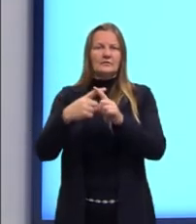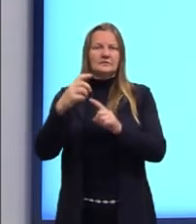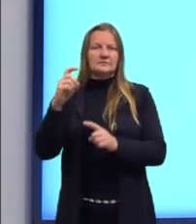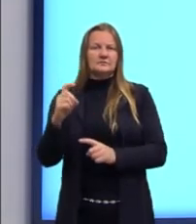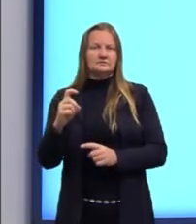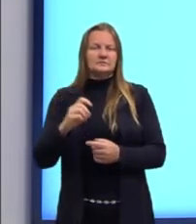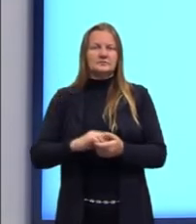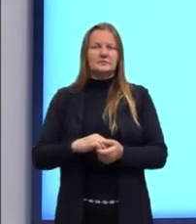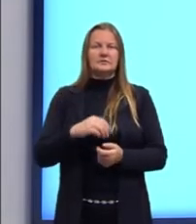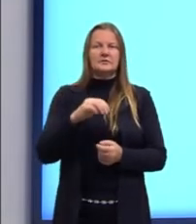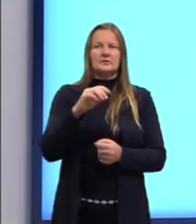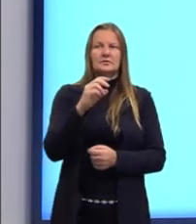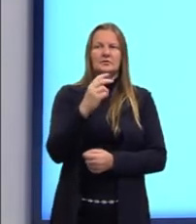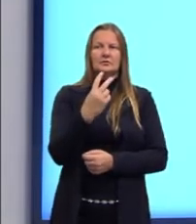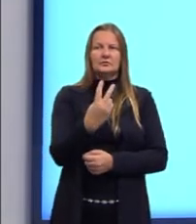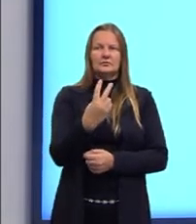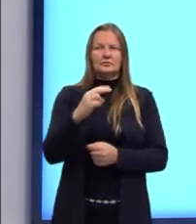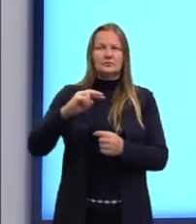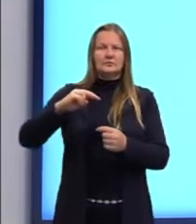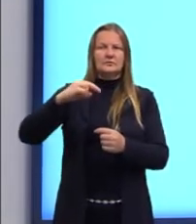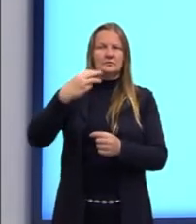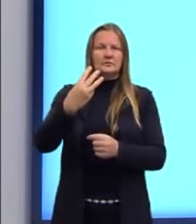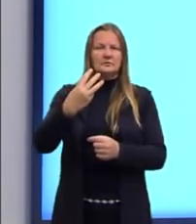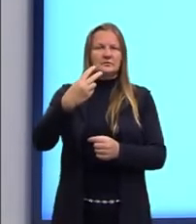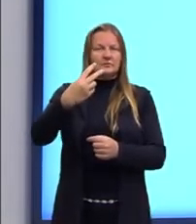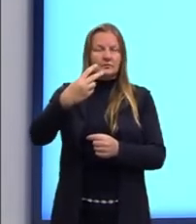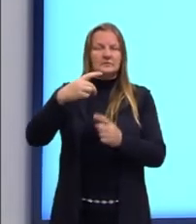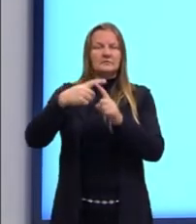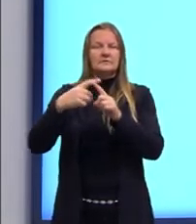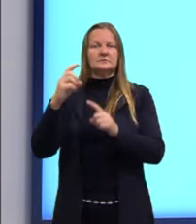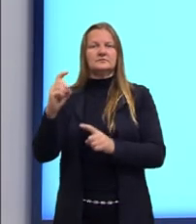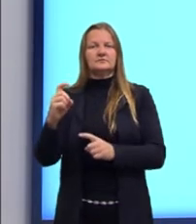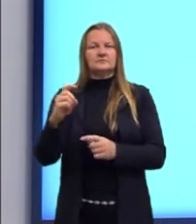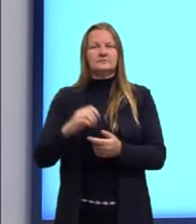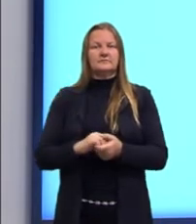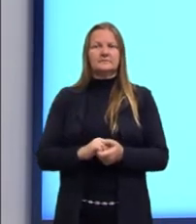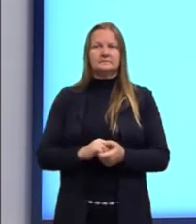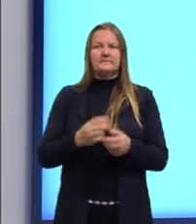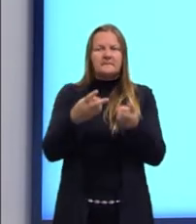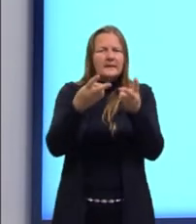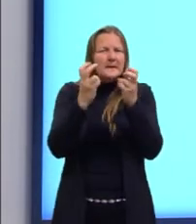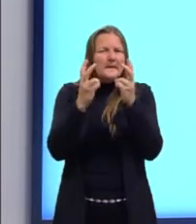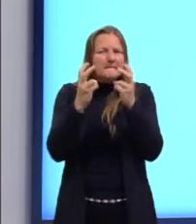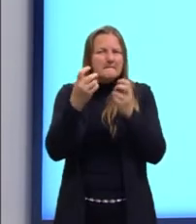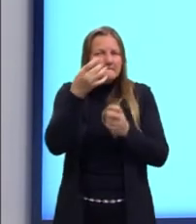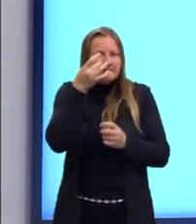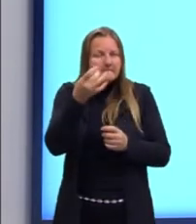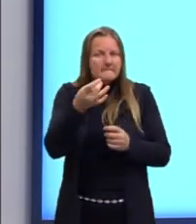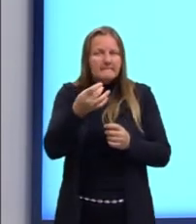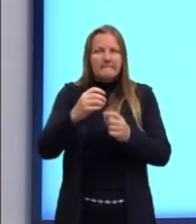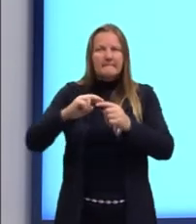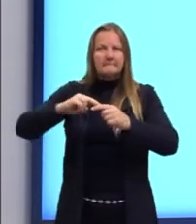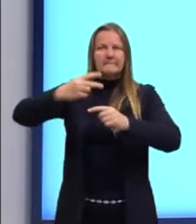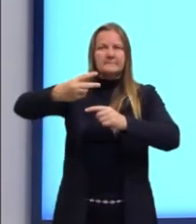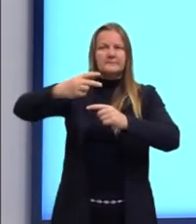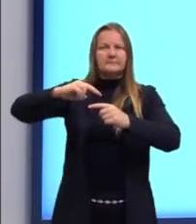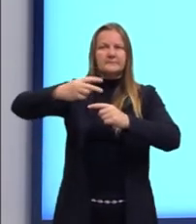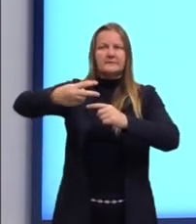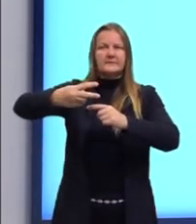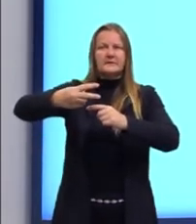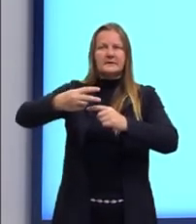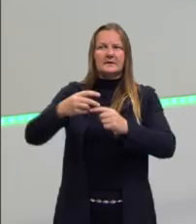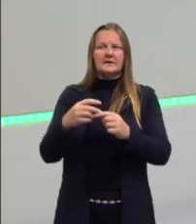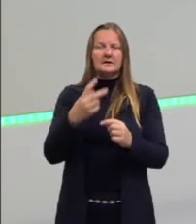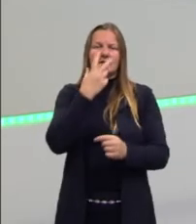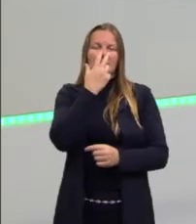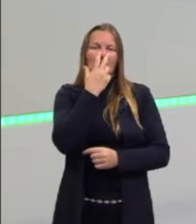F de 2, 2 elevado a 2 vezes X, notem que o nosso expoente é sempre